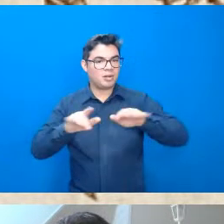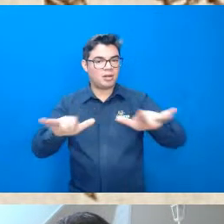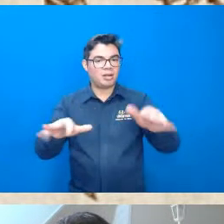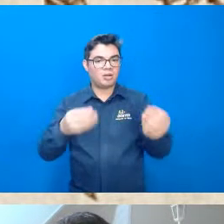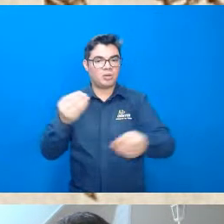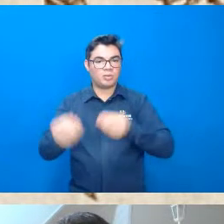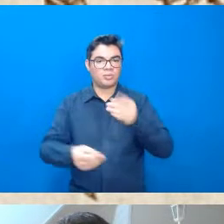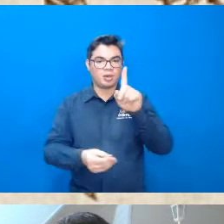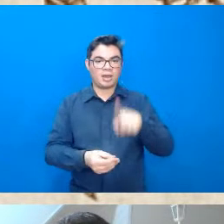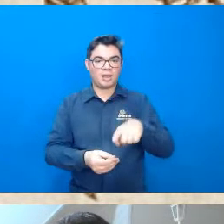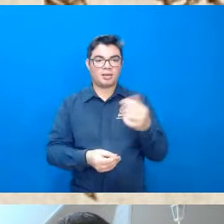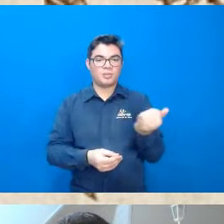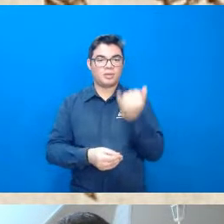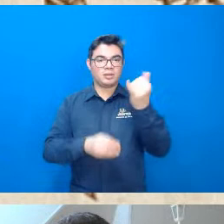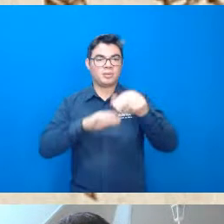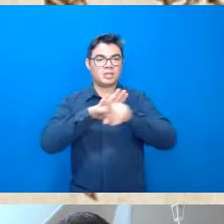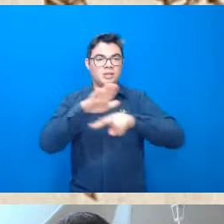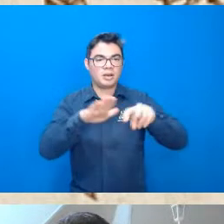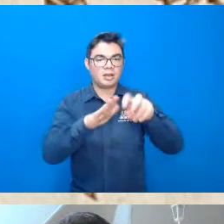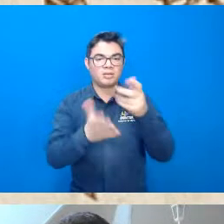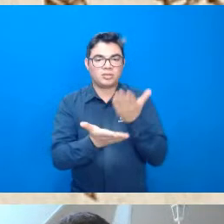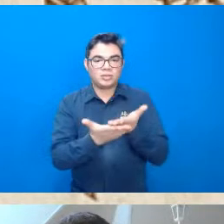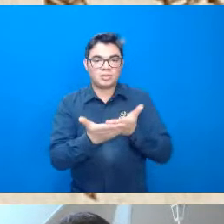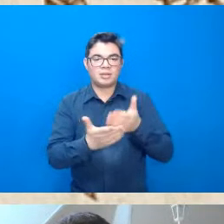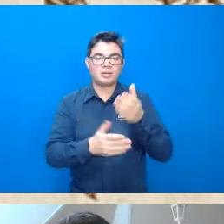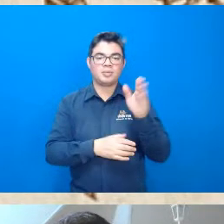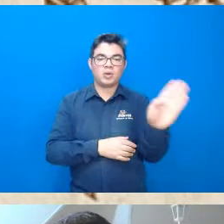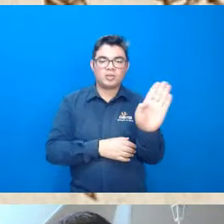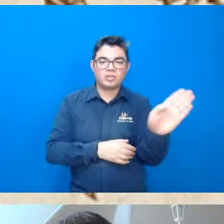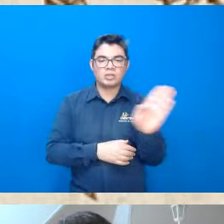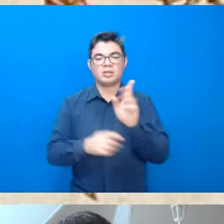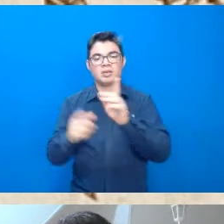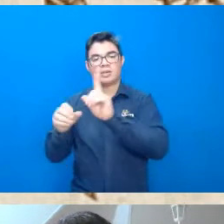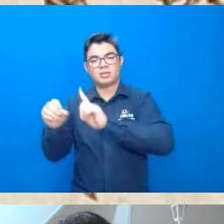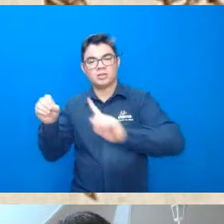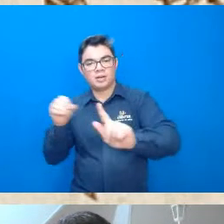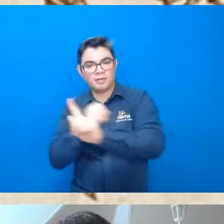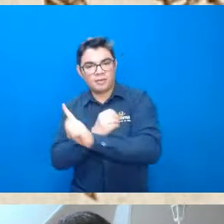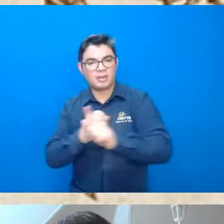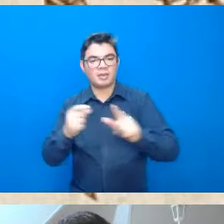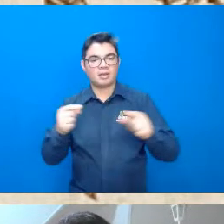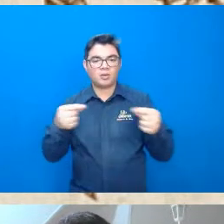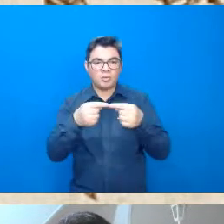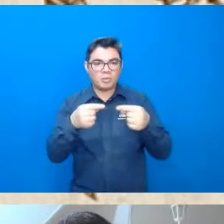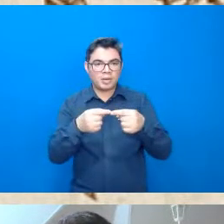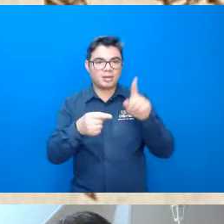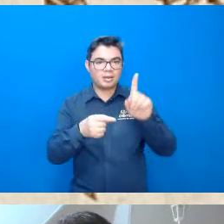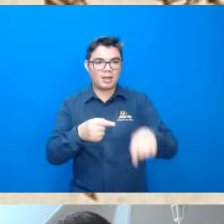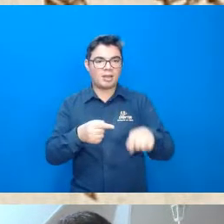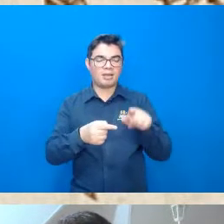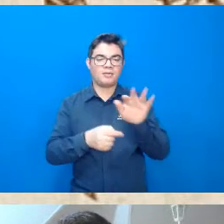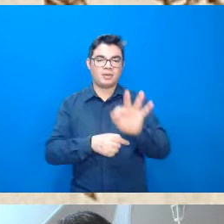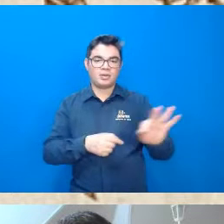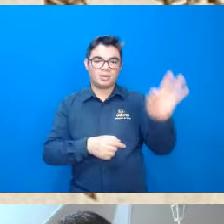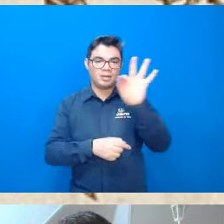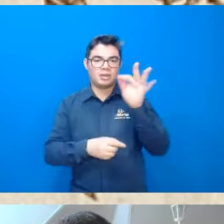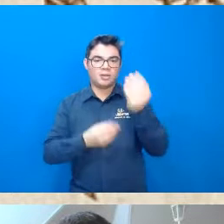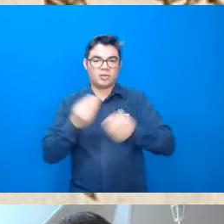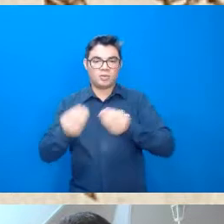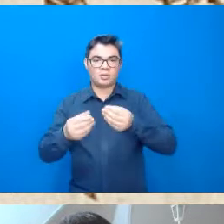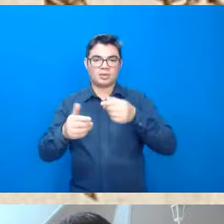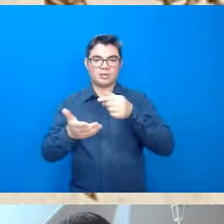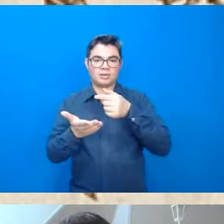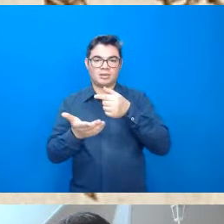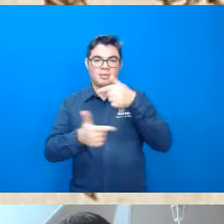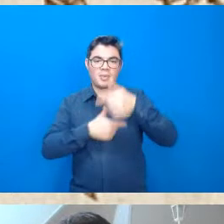os nossos alunos aí do bacharelado tanto de ciências biológicas quanto de geografia em função dos trabalhos aí frente